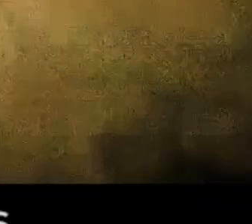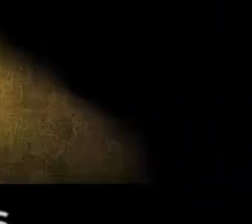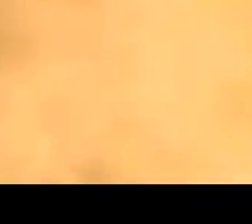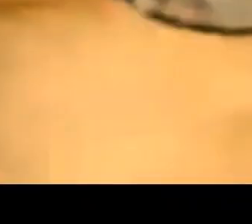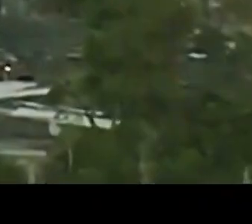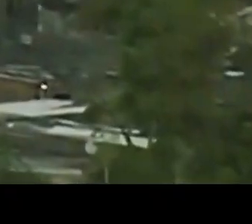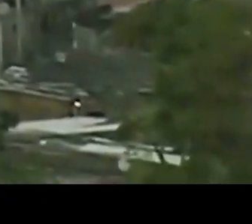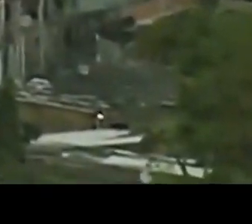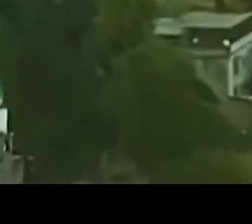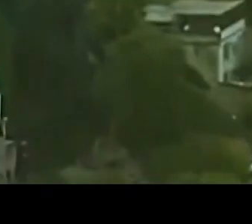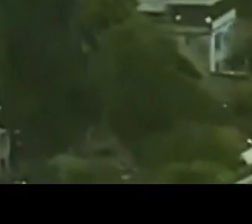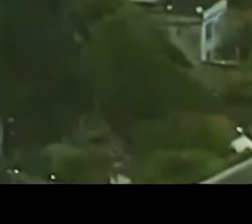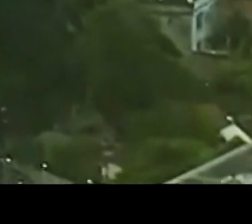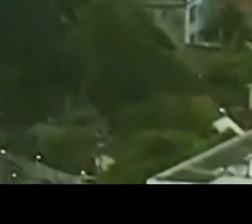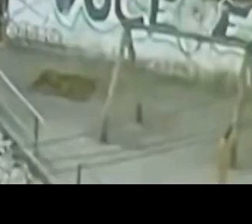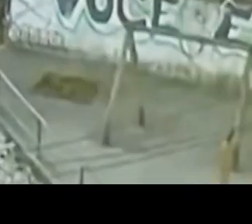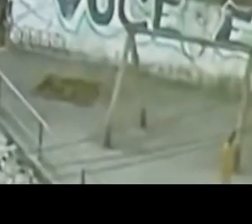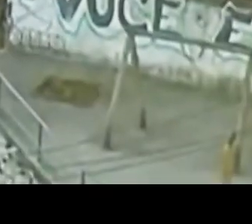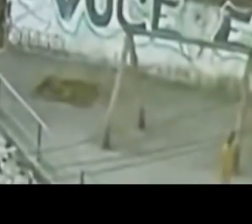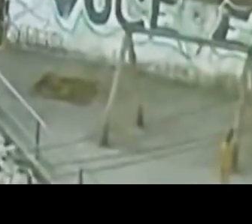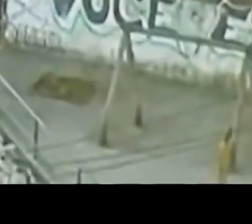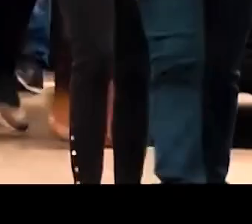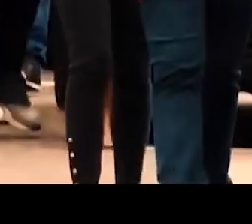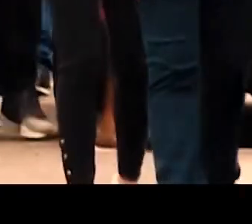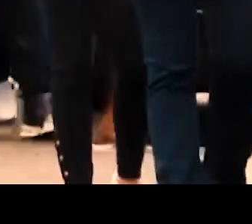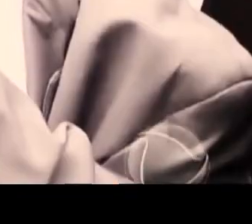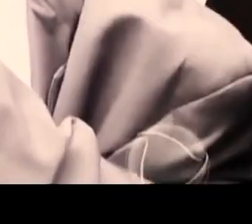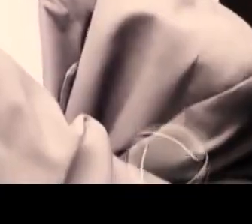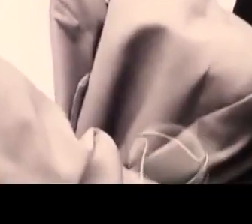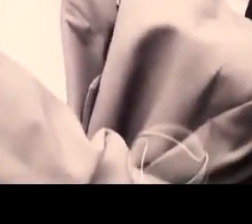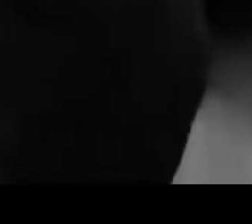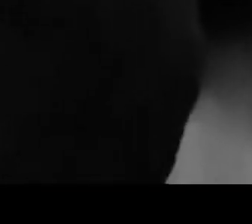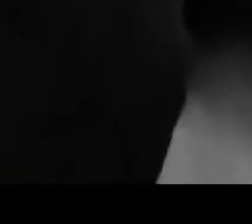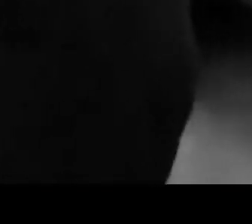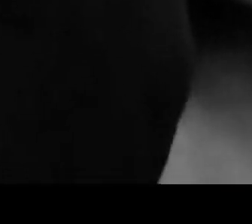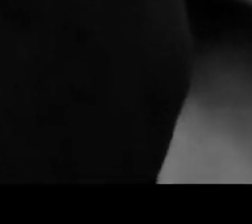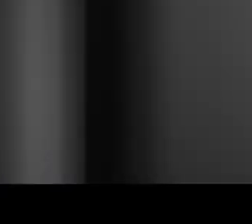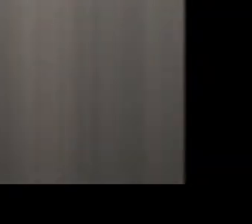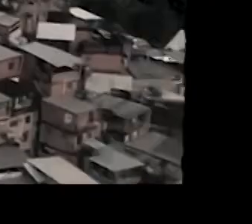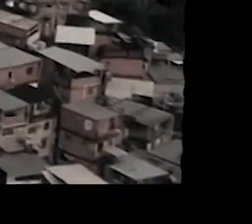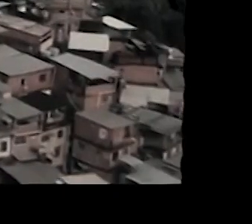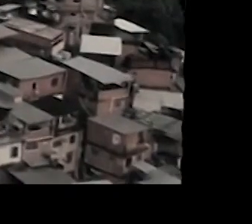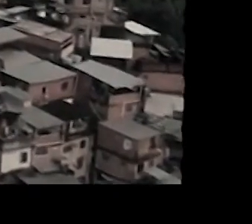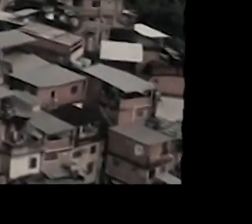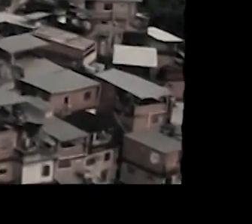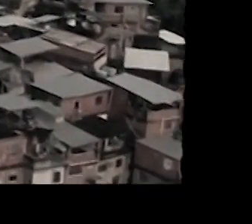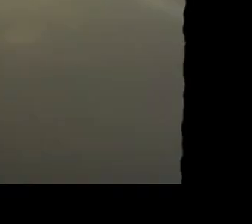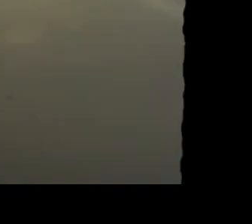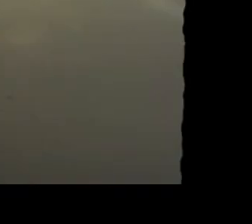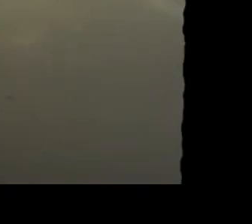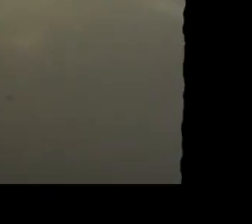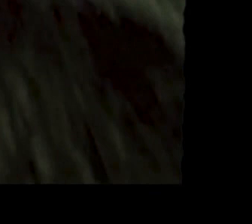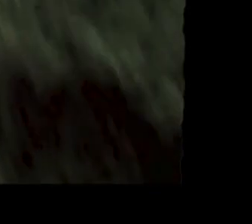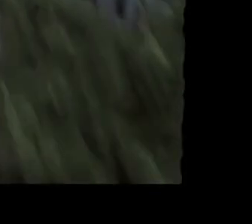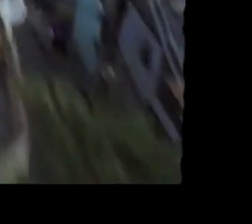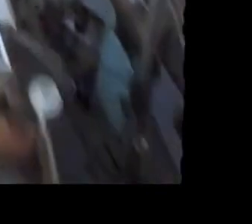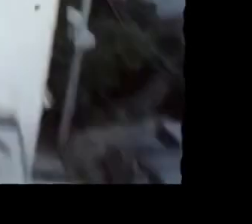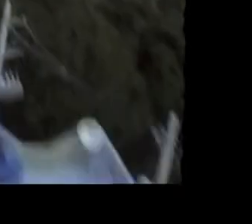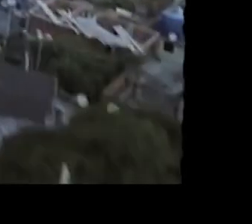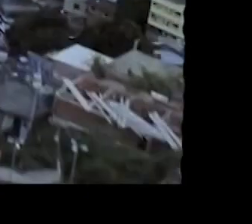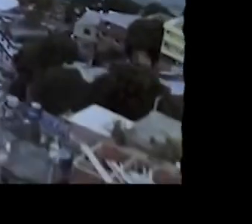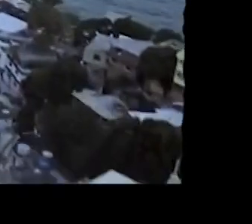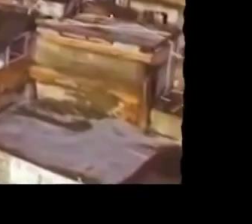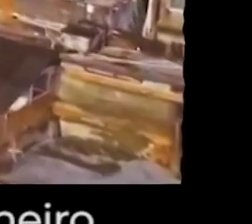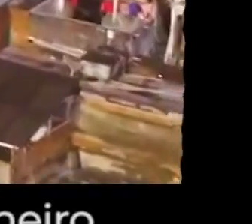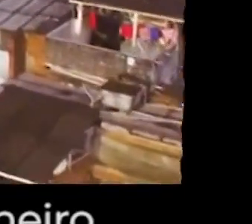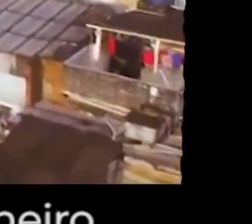de drogas. A corrupção abastece a milícia. A corrupção mata famílias. Na gestão passada,